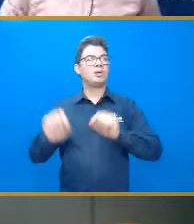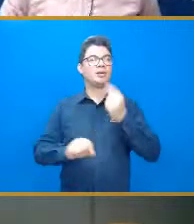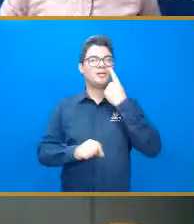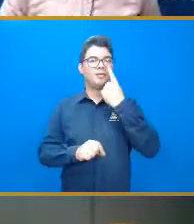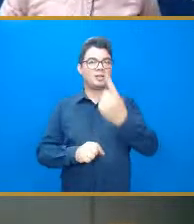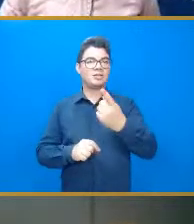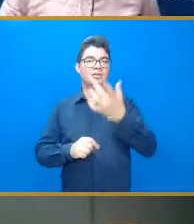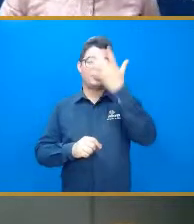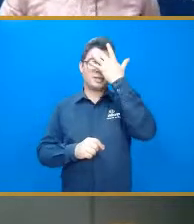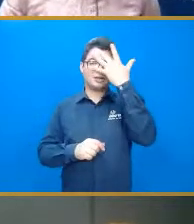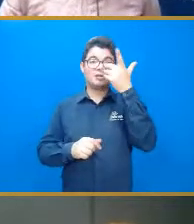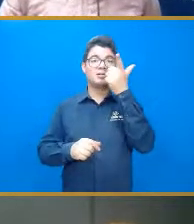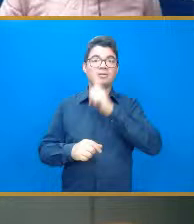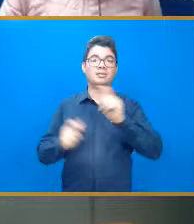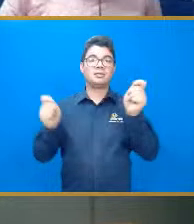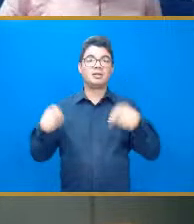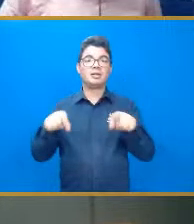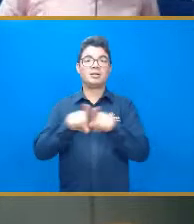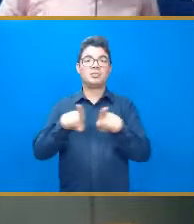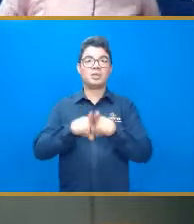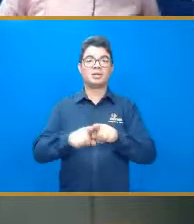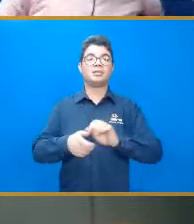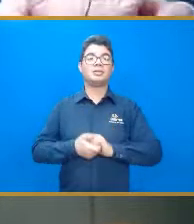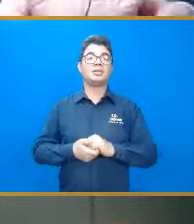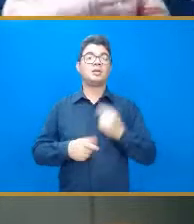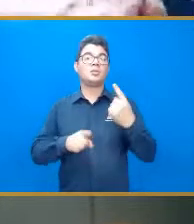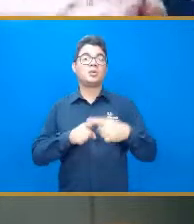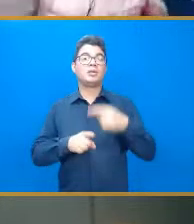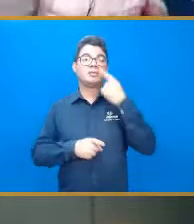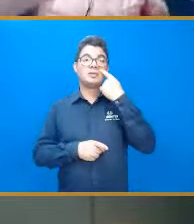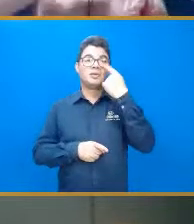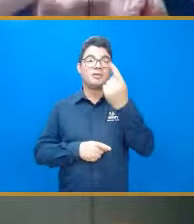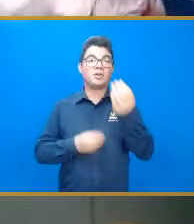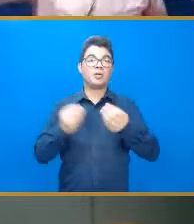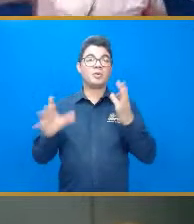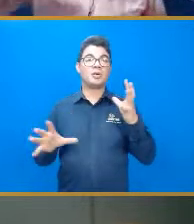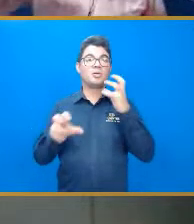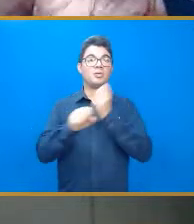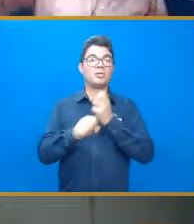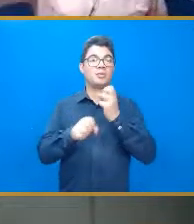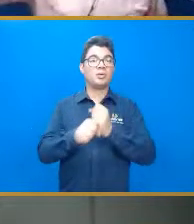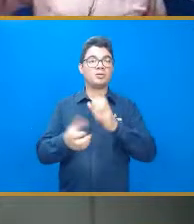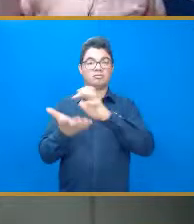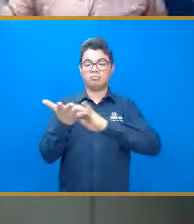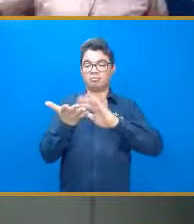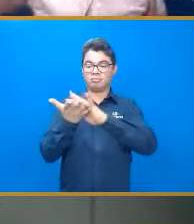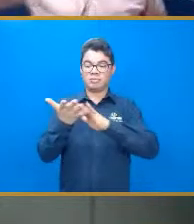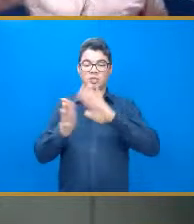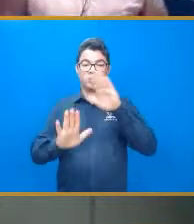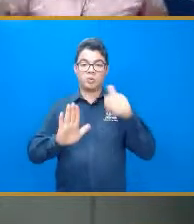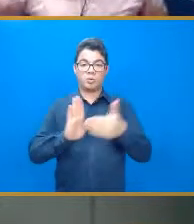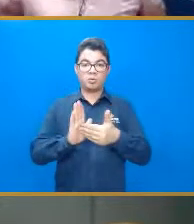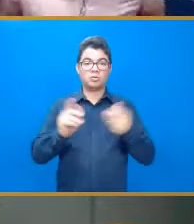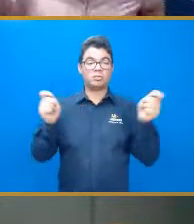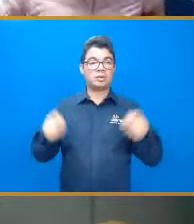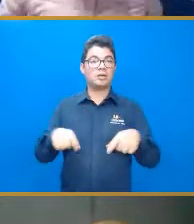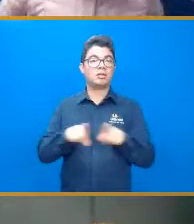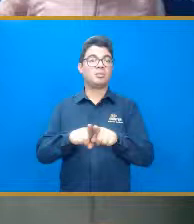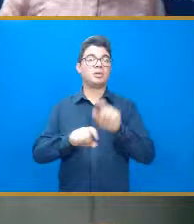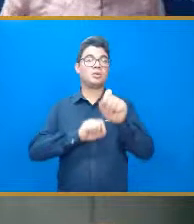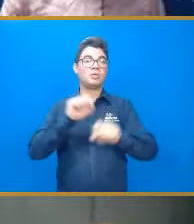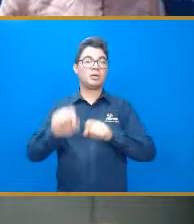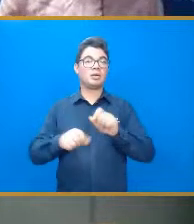fazem facilita muito, professor, porque daí você não precisa ficar calculando tudo aquilo no braço, né, meias, páginas e